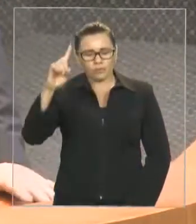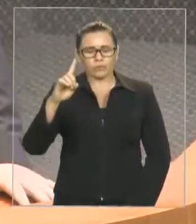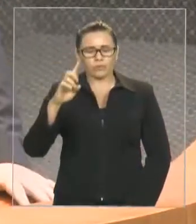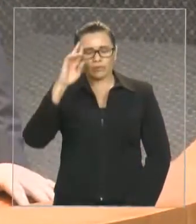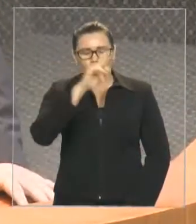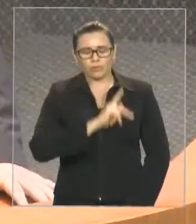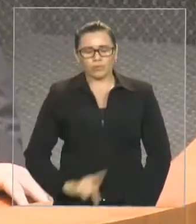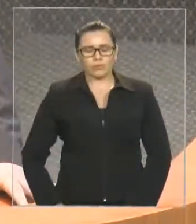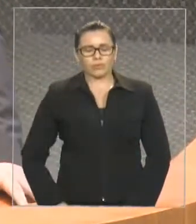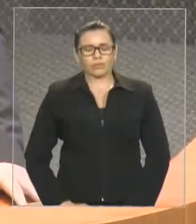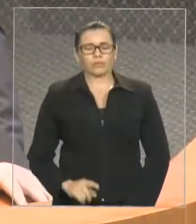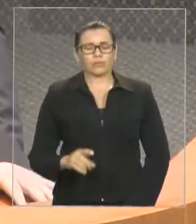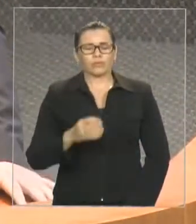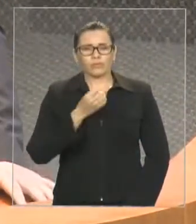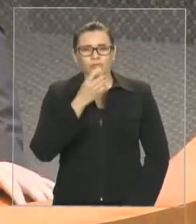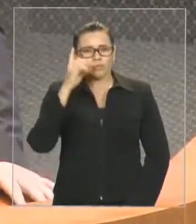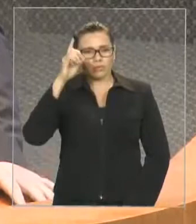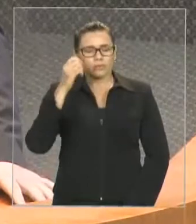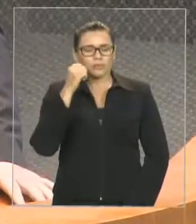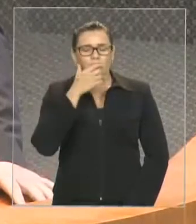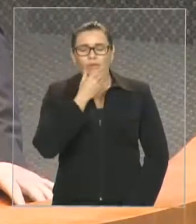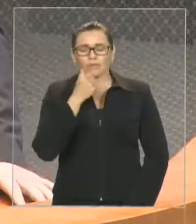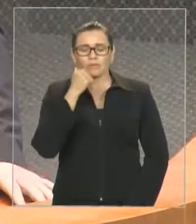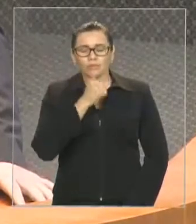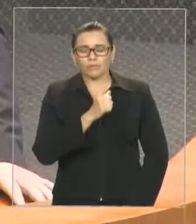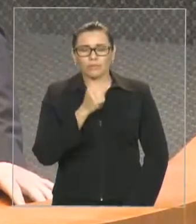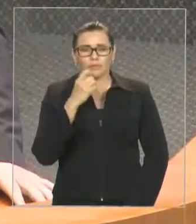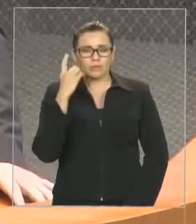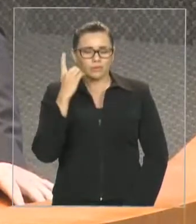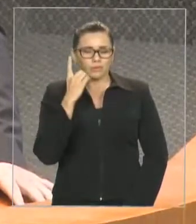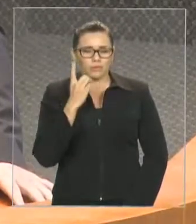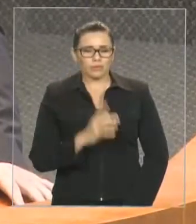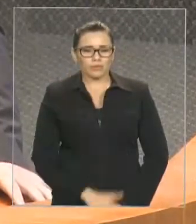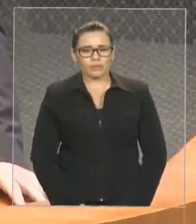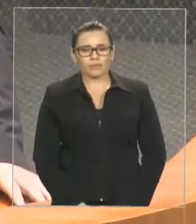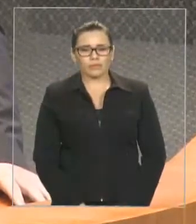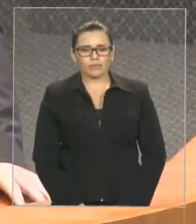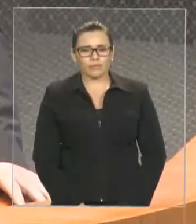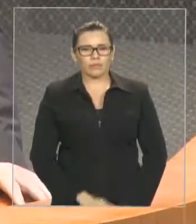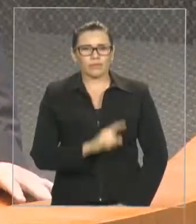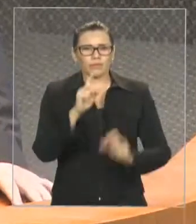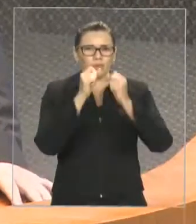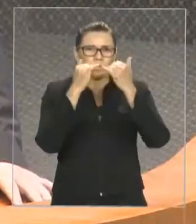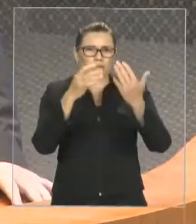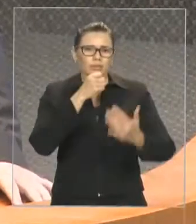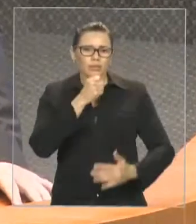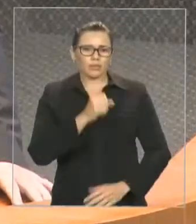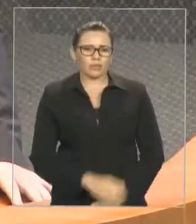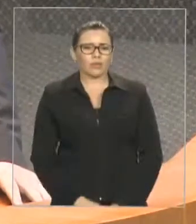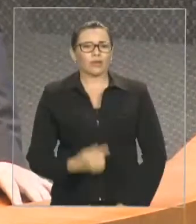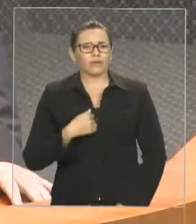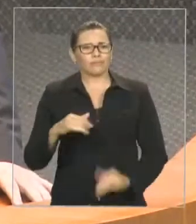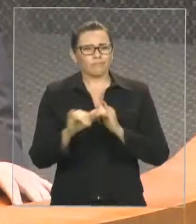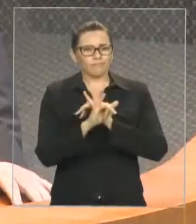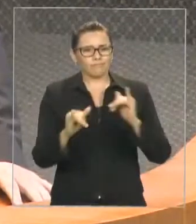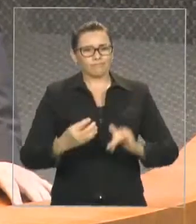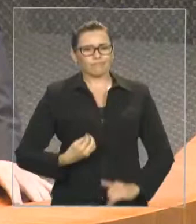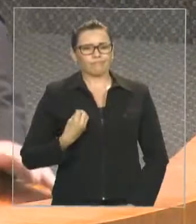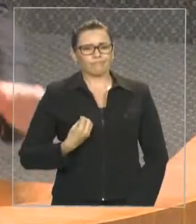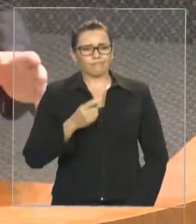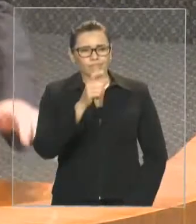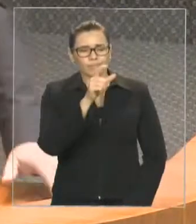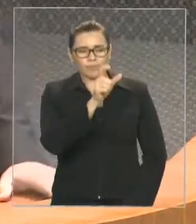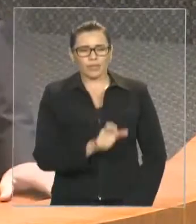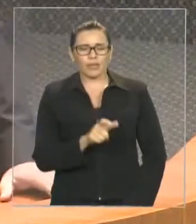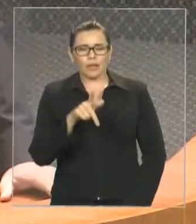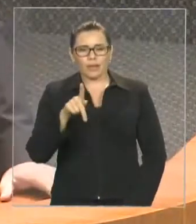ouvintes, telespectadores. Gostaria de registrar aqui a presença do senhor Pedro Araújo, assessor